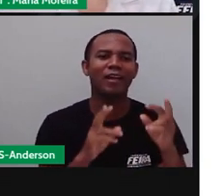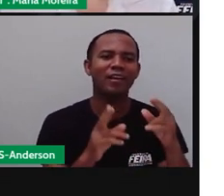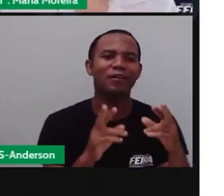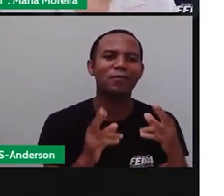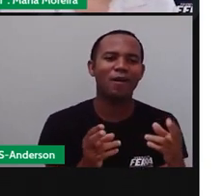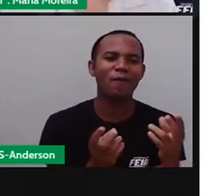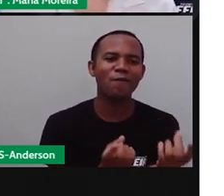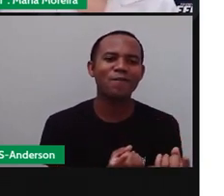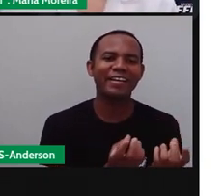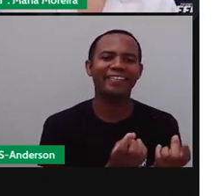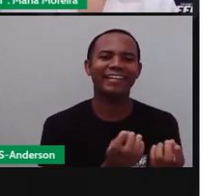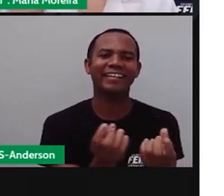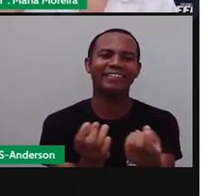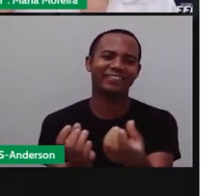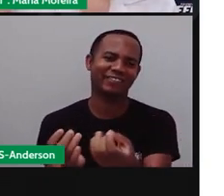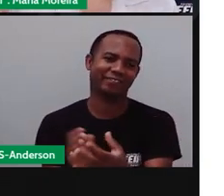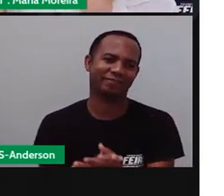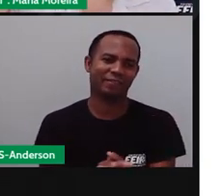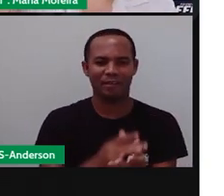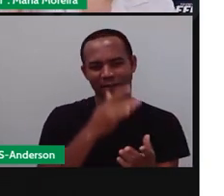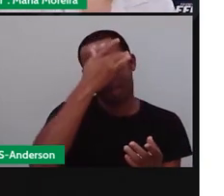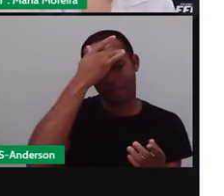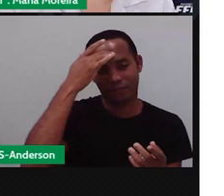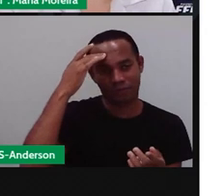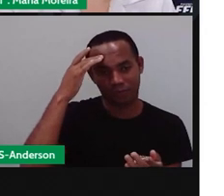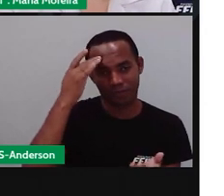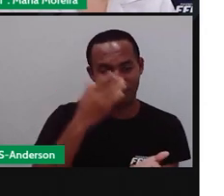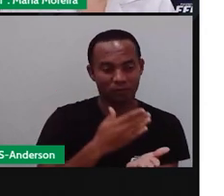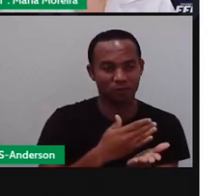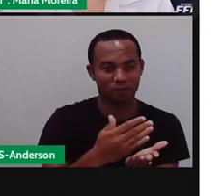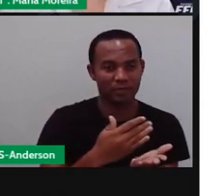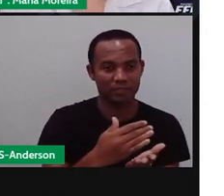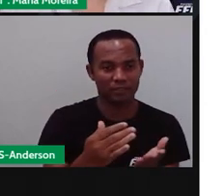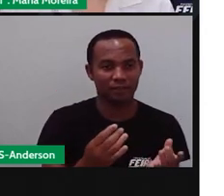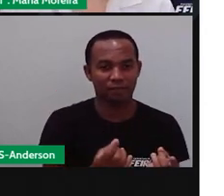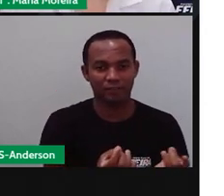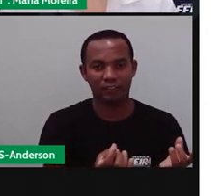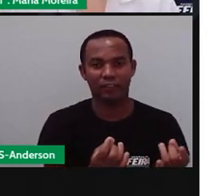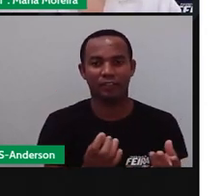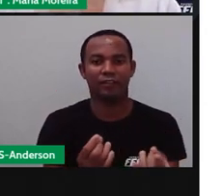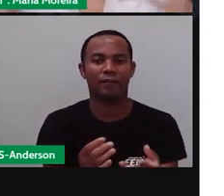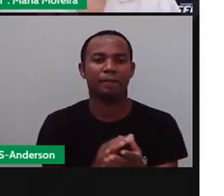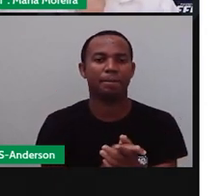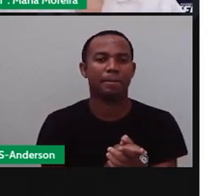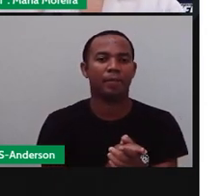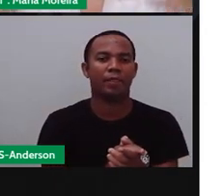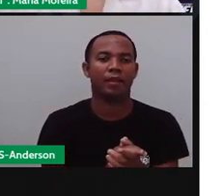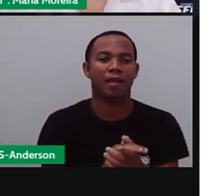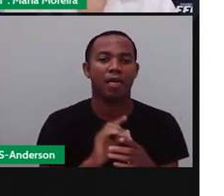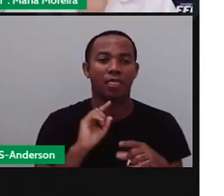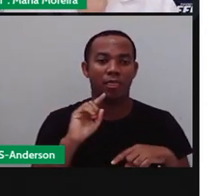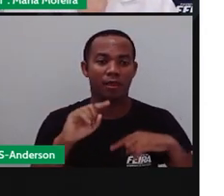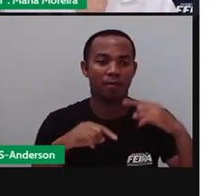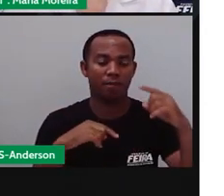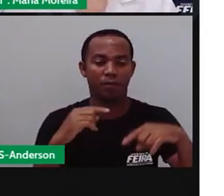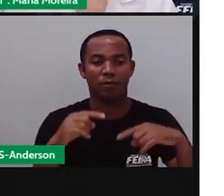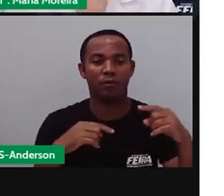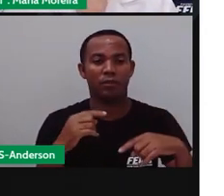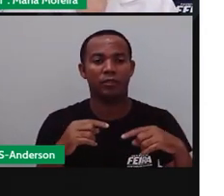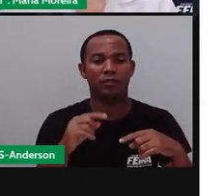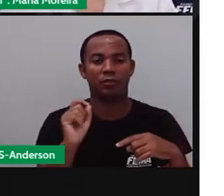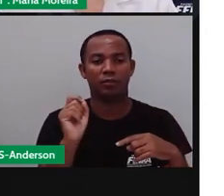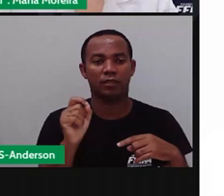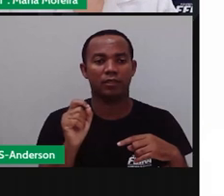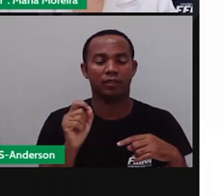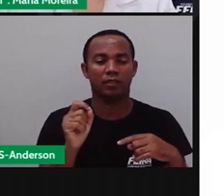Começa pela troca, aí depois as pessoas começam a vender ao invés de trocar. E aí, chega nisso que a gente conhece